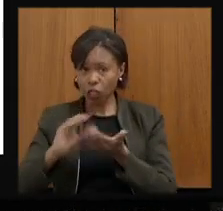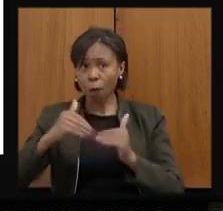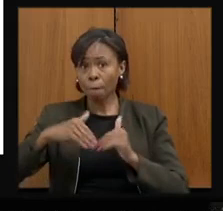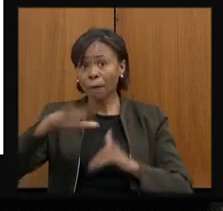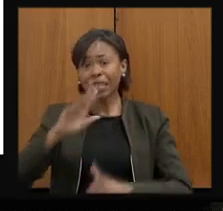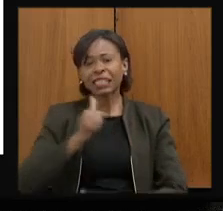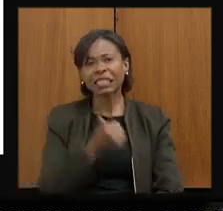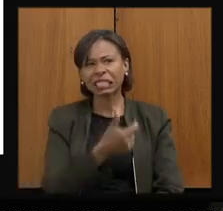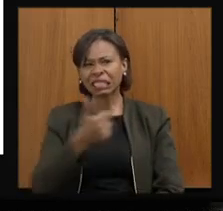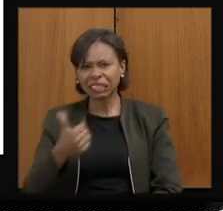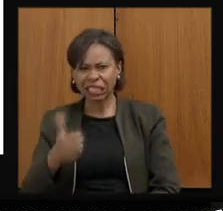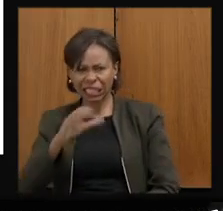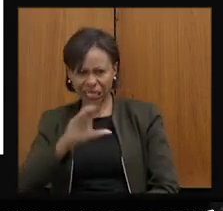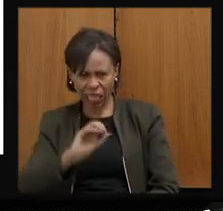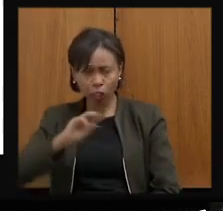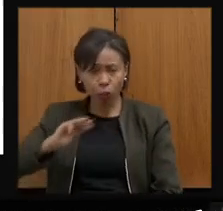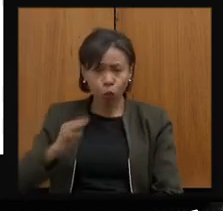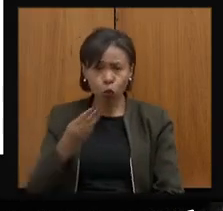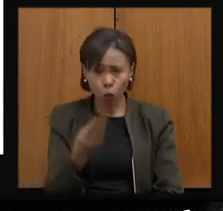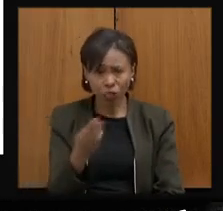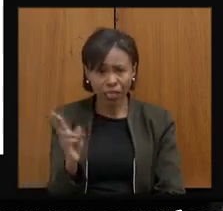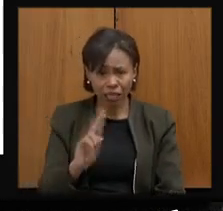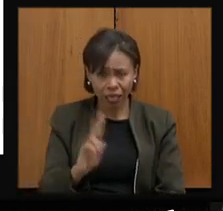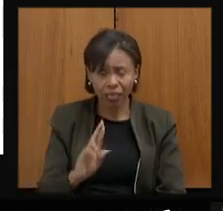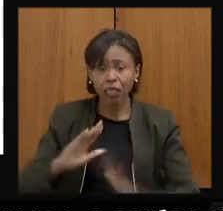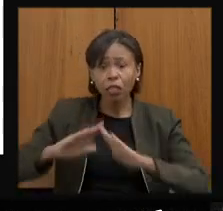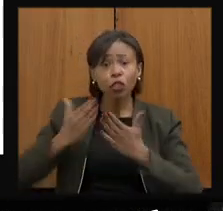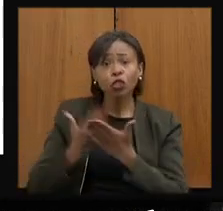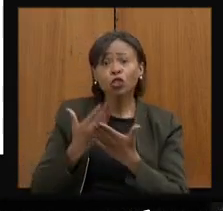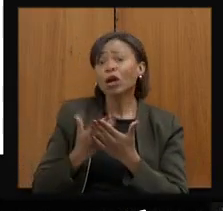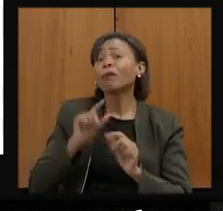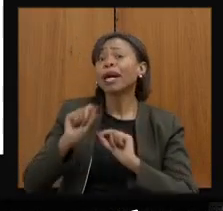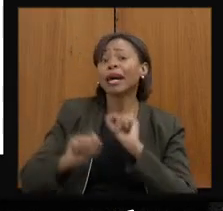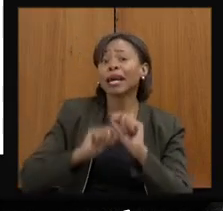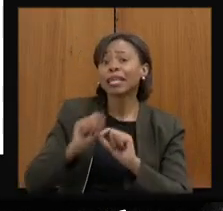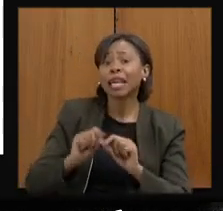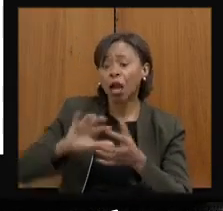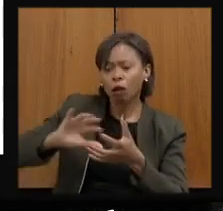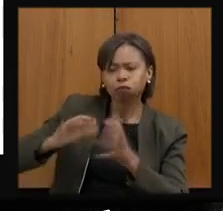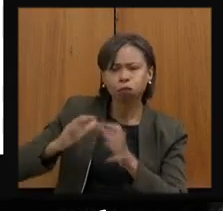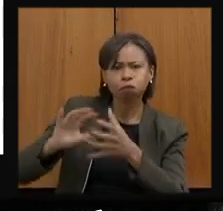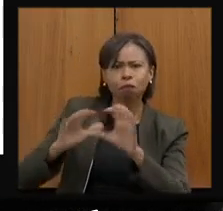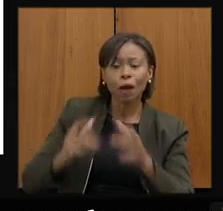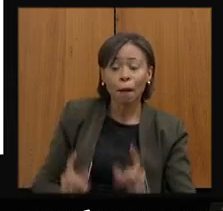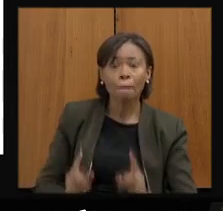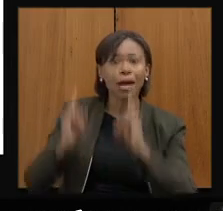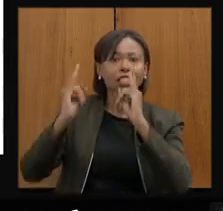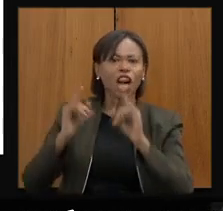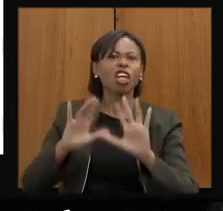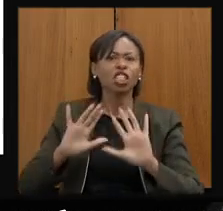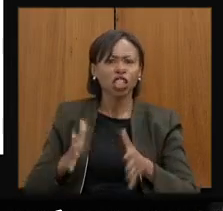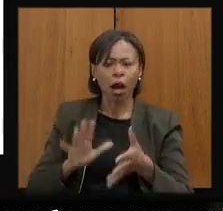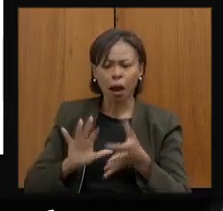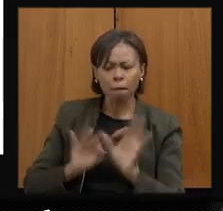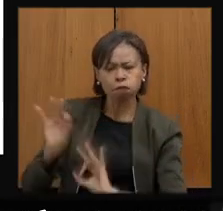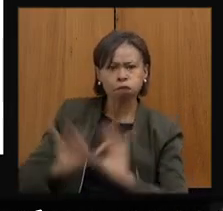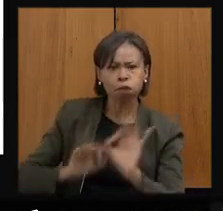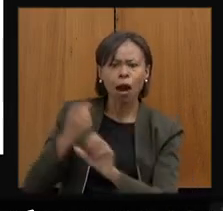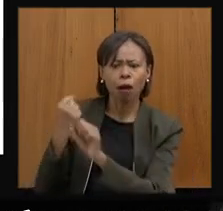110 milhões de reais em escolas para manutenção predial. Fizemos uma adaptação, a Secretaria de Educação